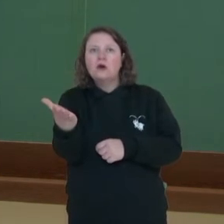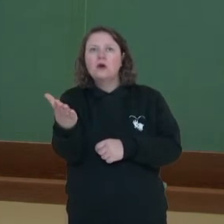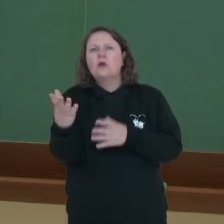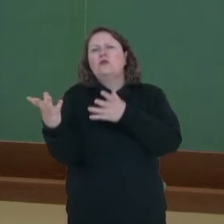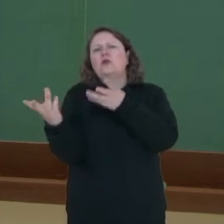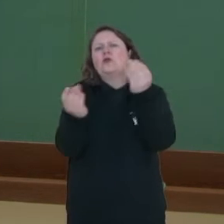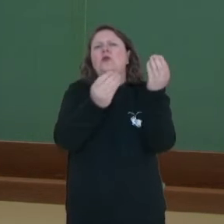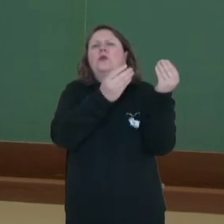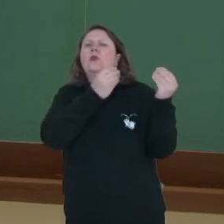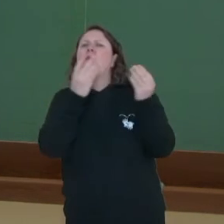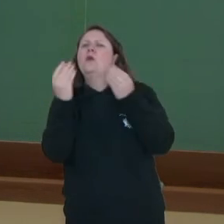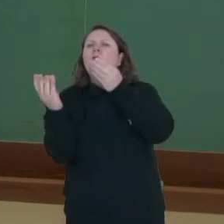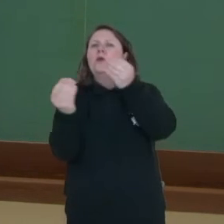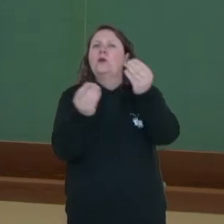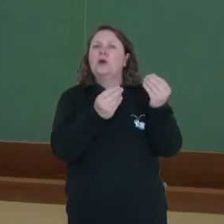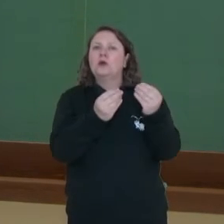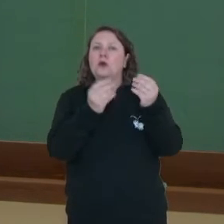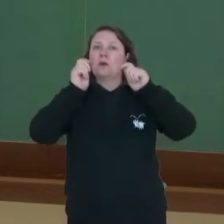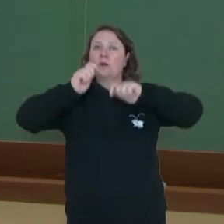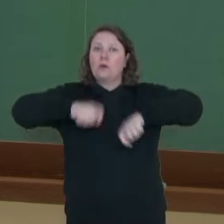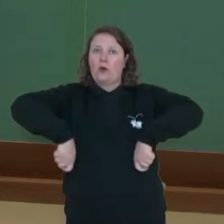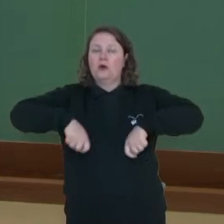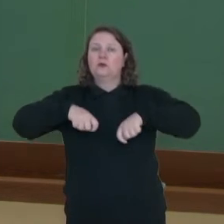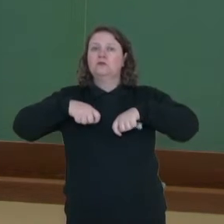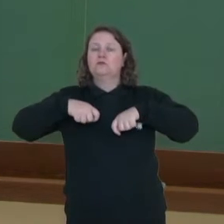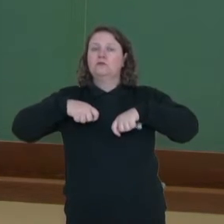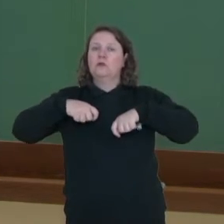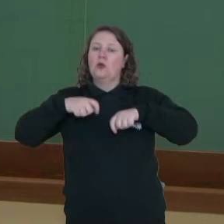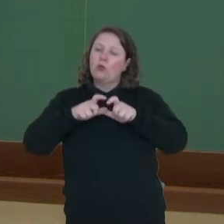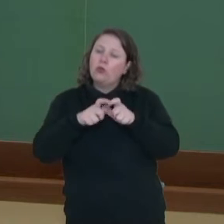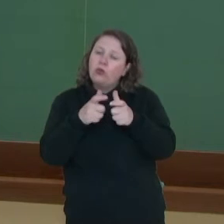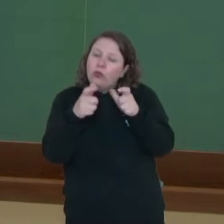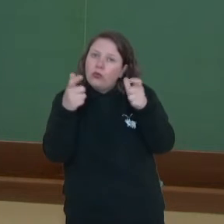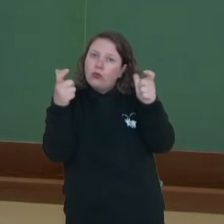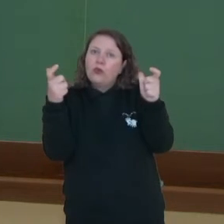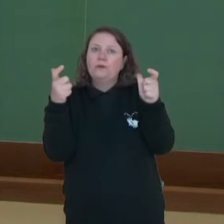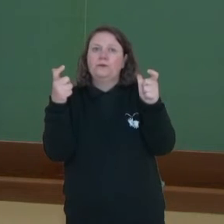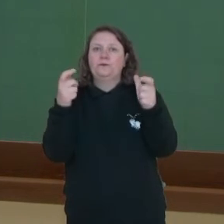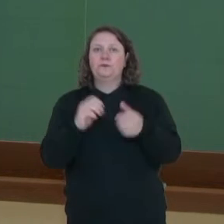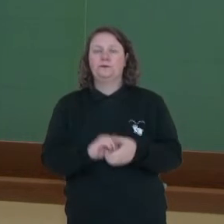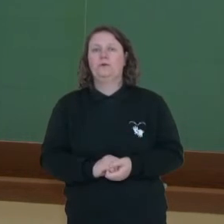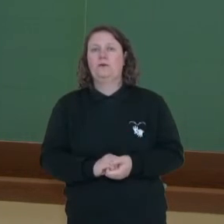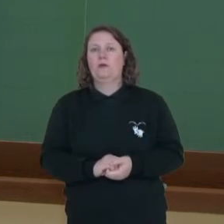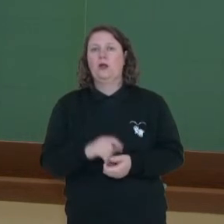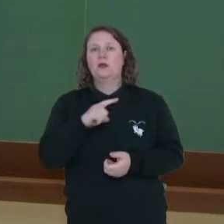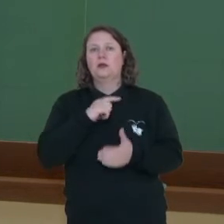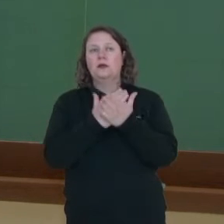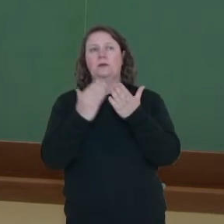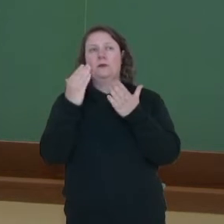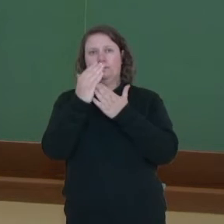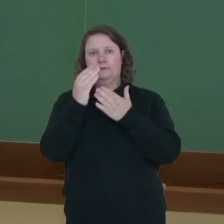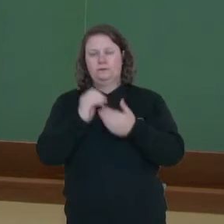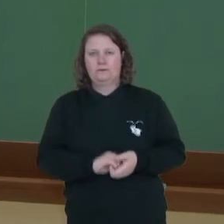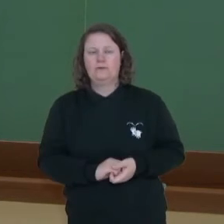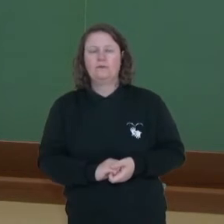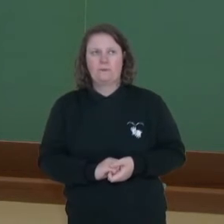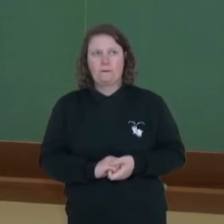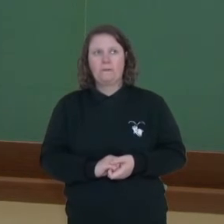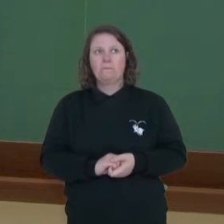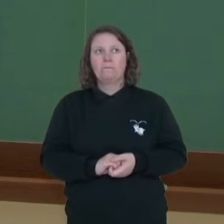muitos gametas para que ocorra a chance dessa reprodução. Então, tem um maior custo energético.